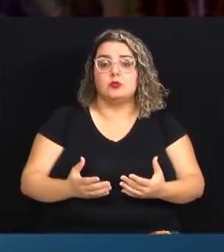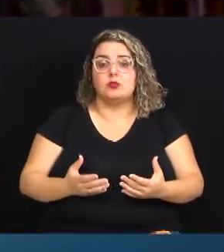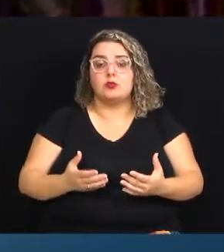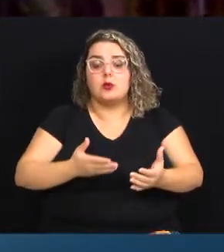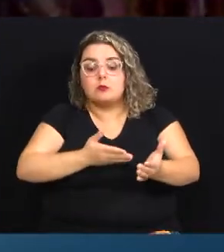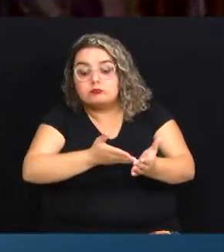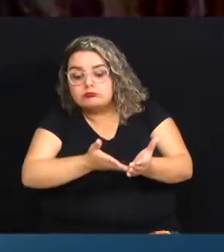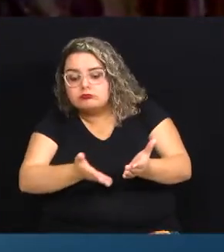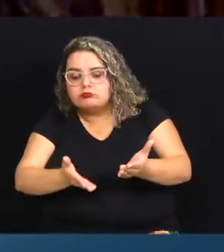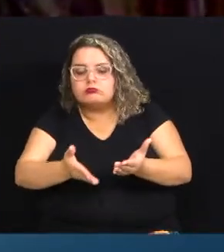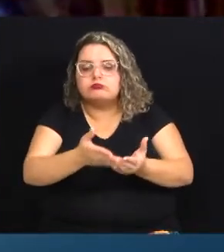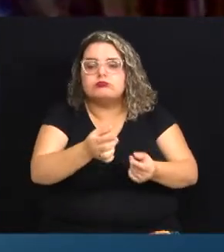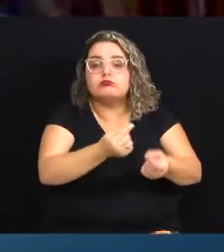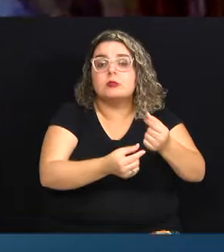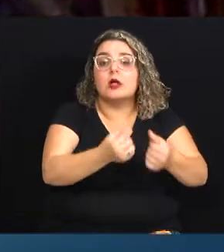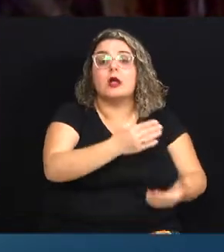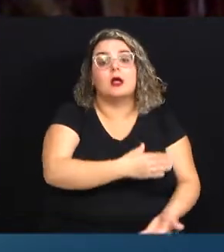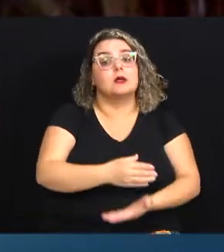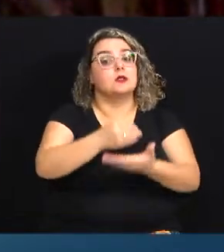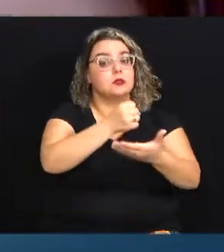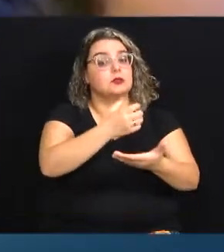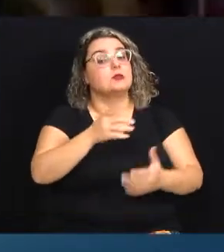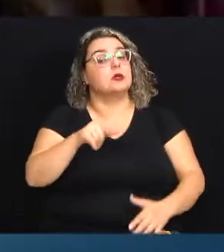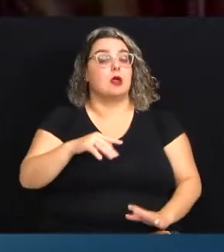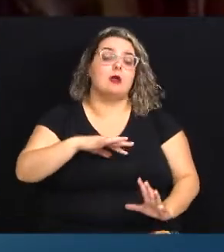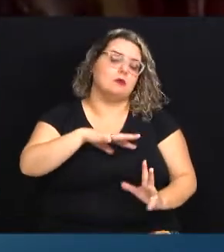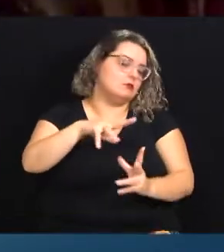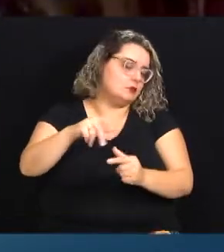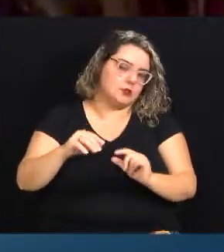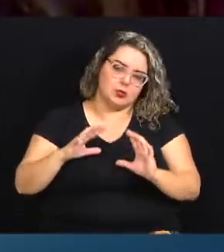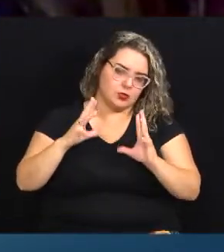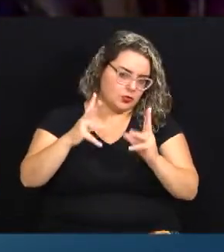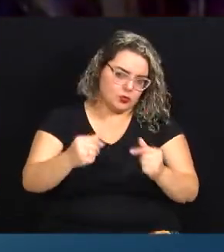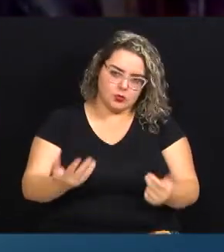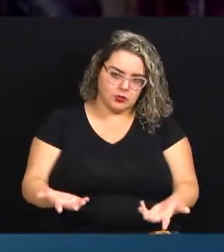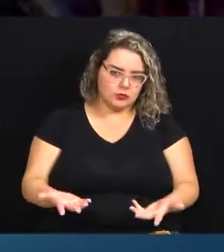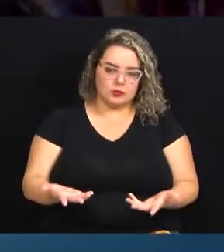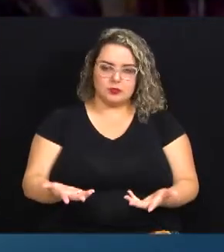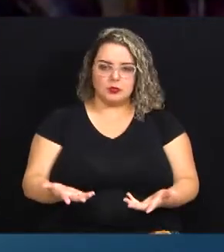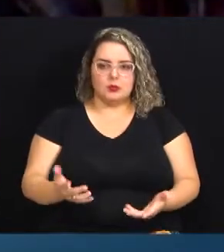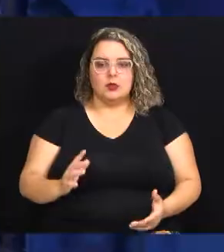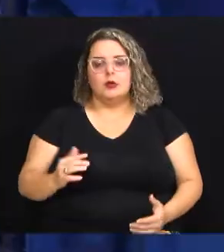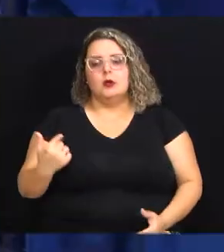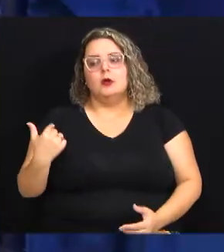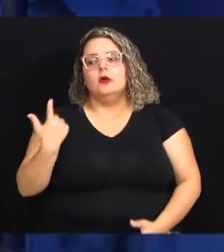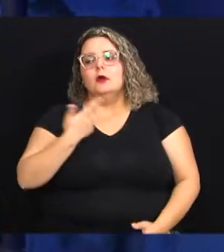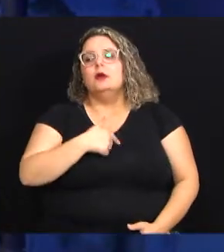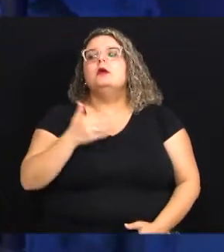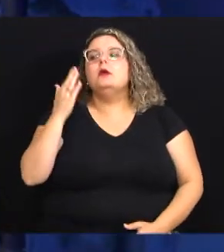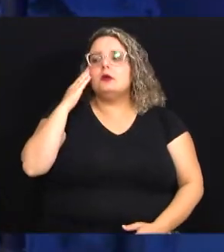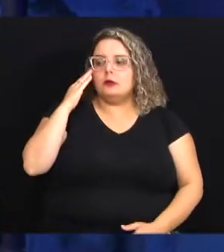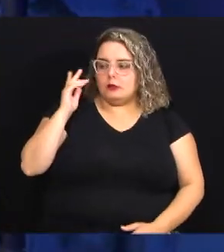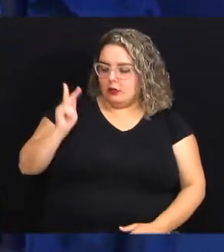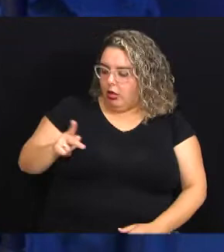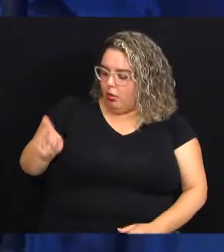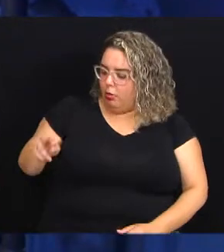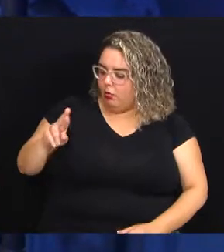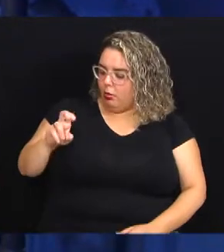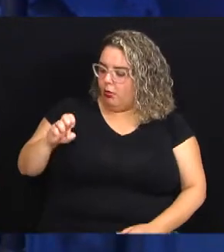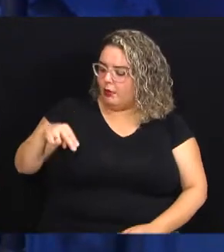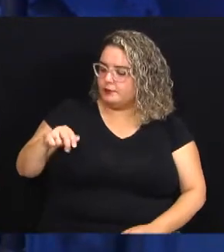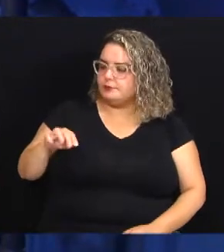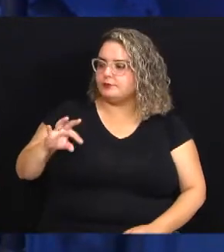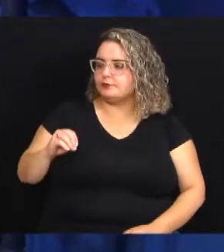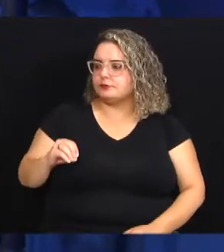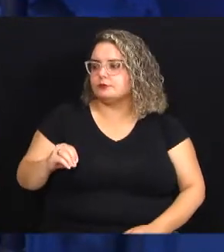para a crise do capitalismo, que é uma crise global, como, enfim, todos nós sabemos. Professor Renato Dagnino,